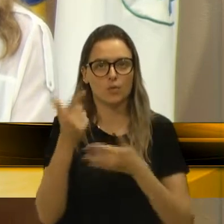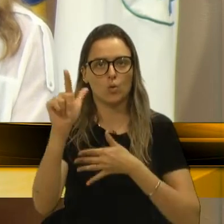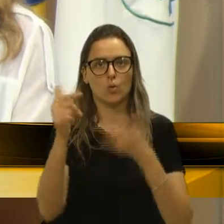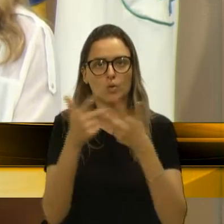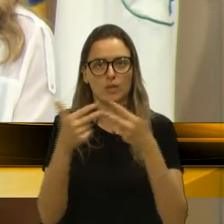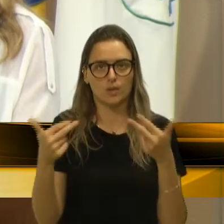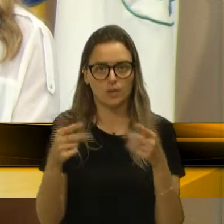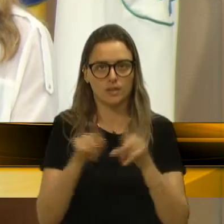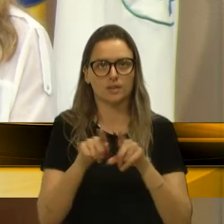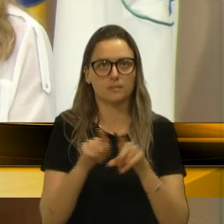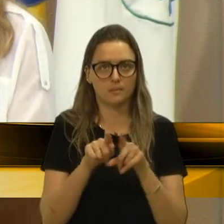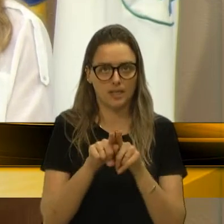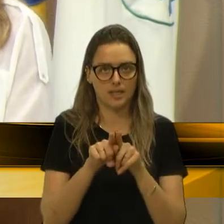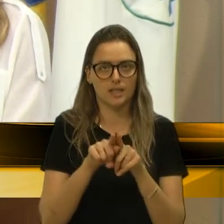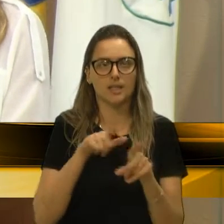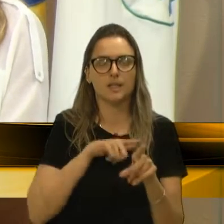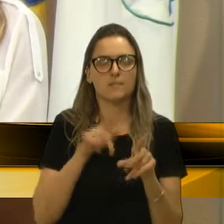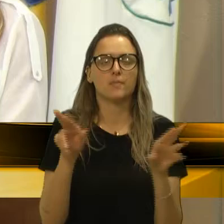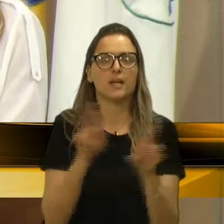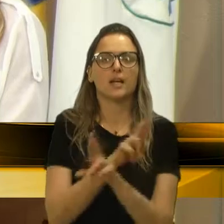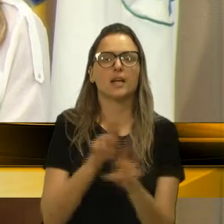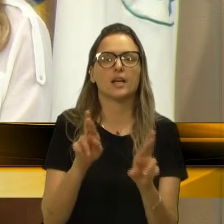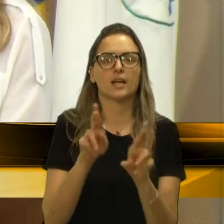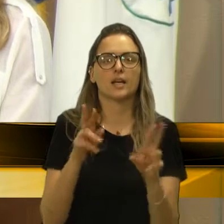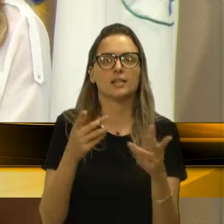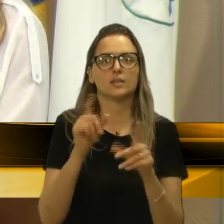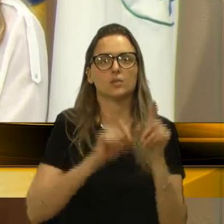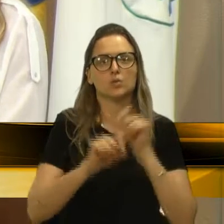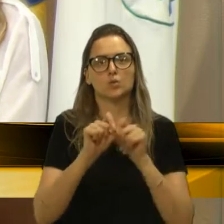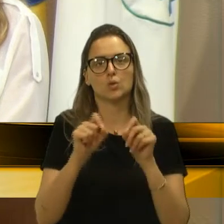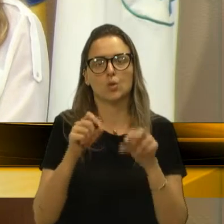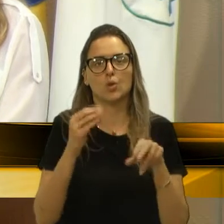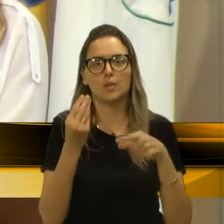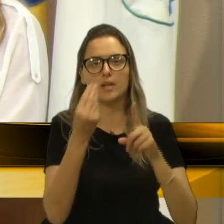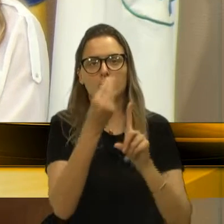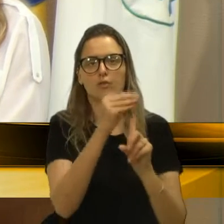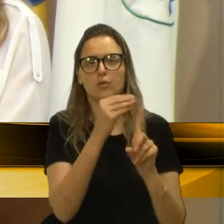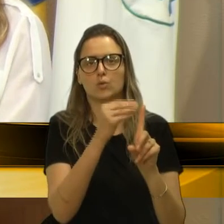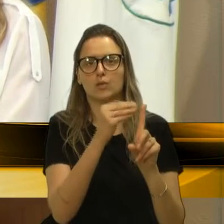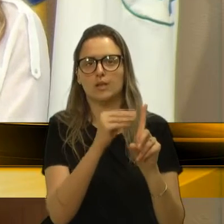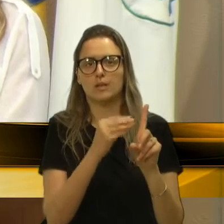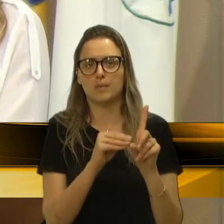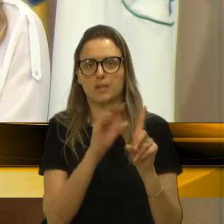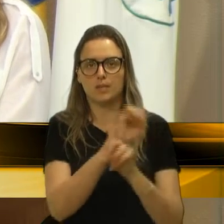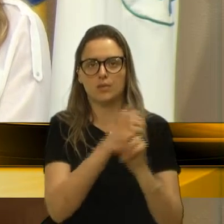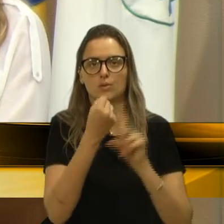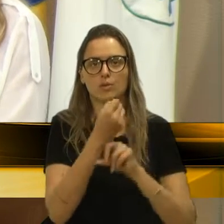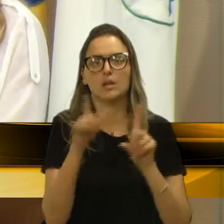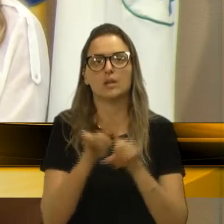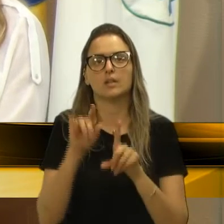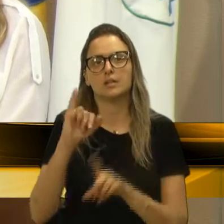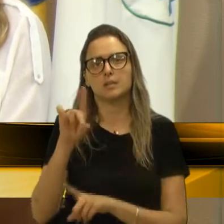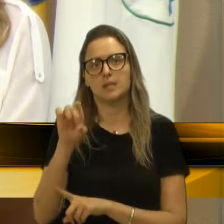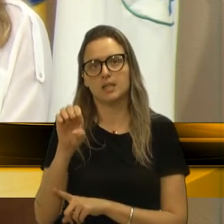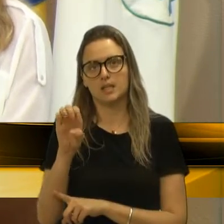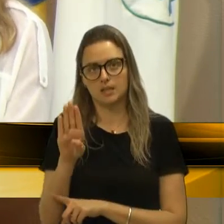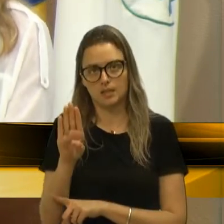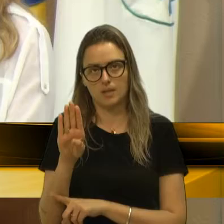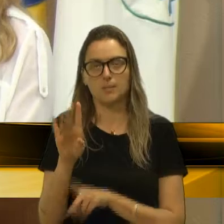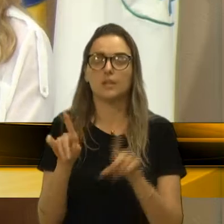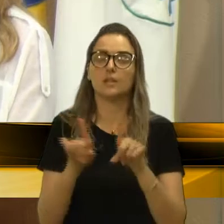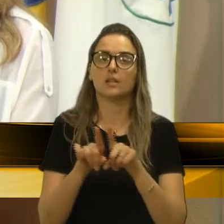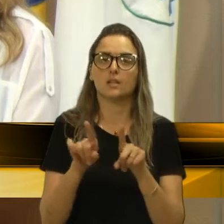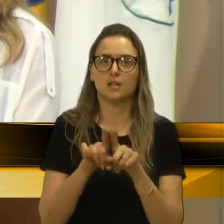os critérios também estão relacionados à vulnerabilidade social, ao baixo e DEB. E